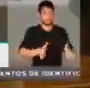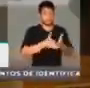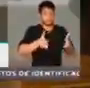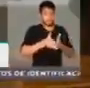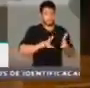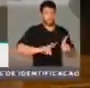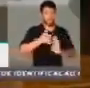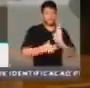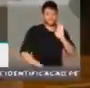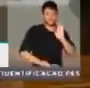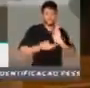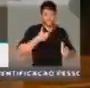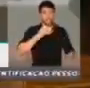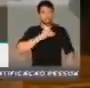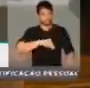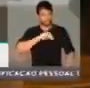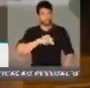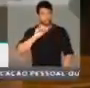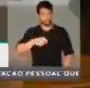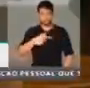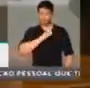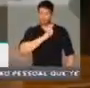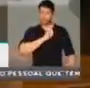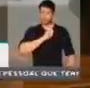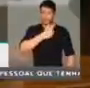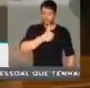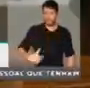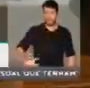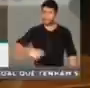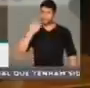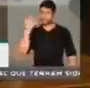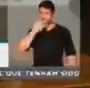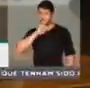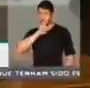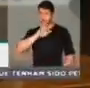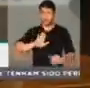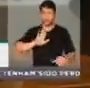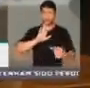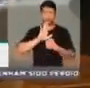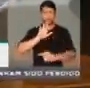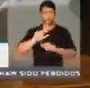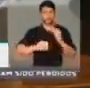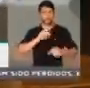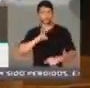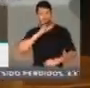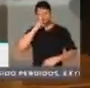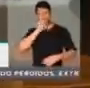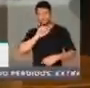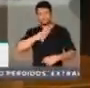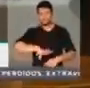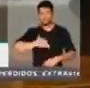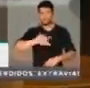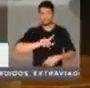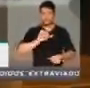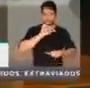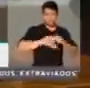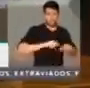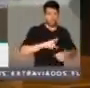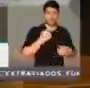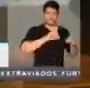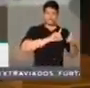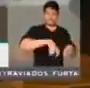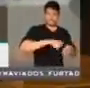corte nos seus reais. Um governo de mentiras demonstra tese brutal de aumentar a deserção do sítio para a capital,